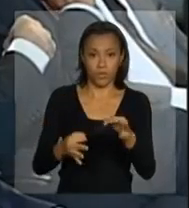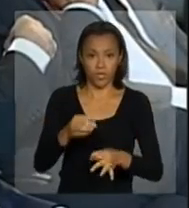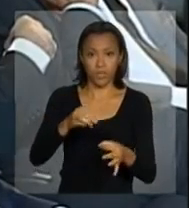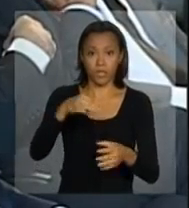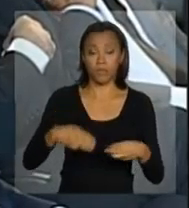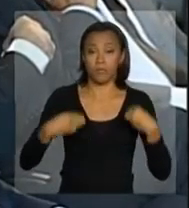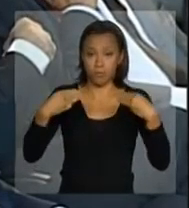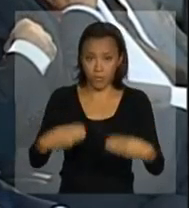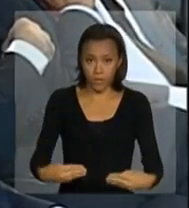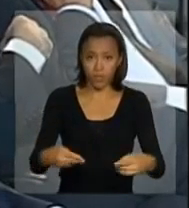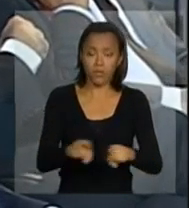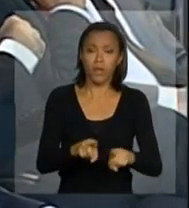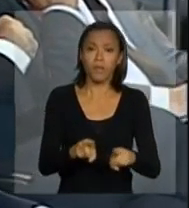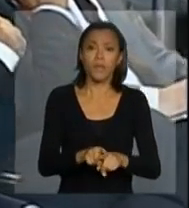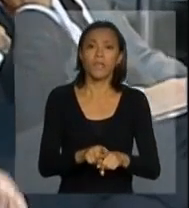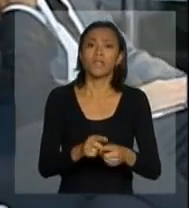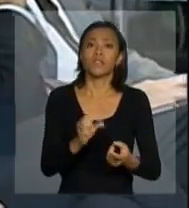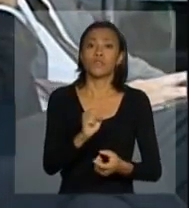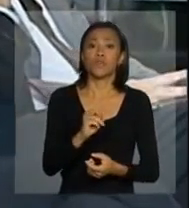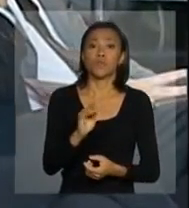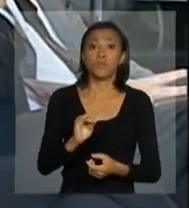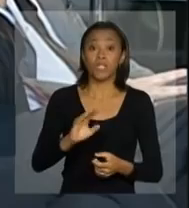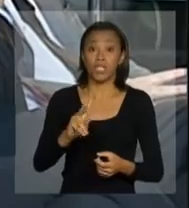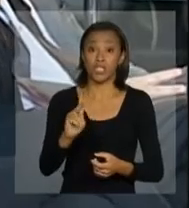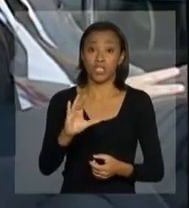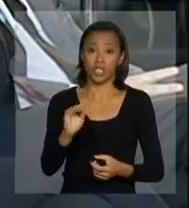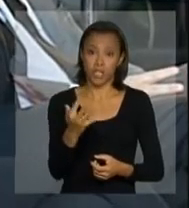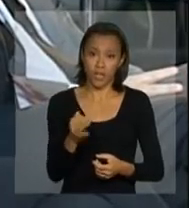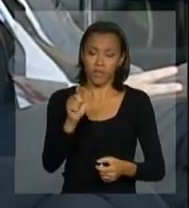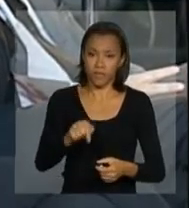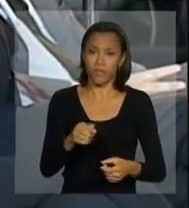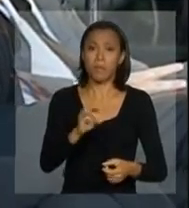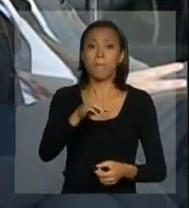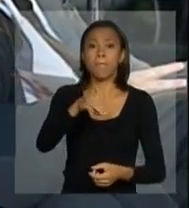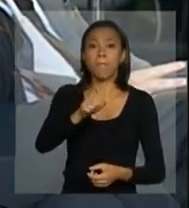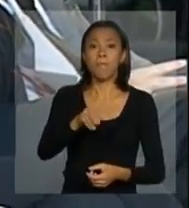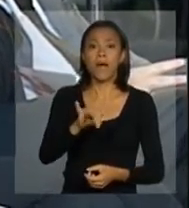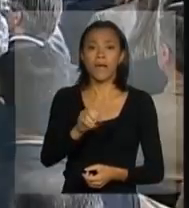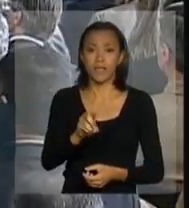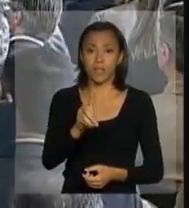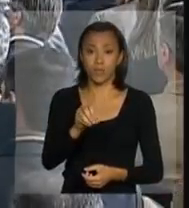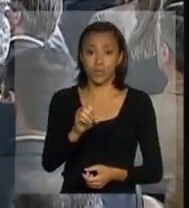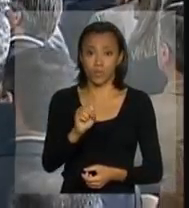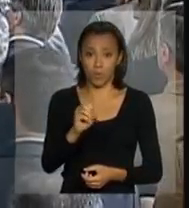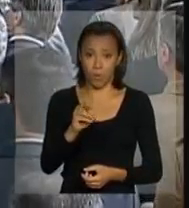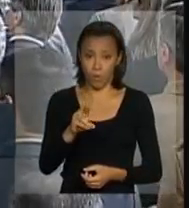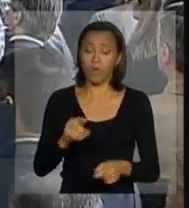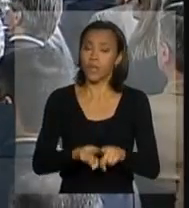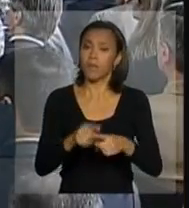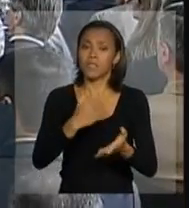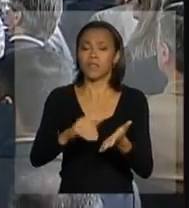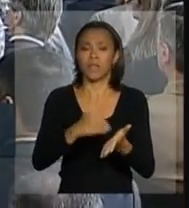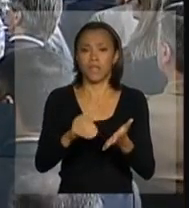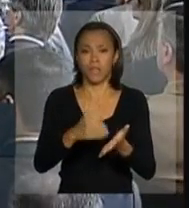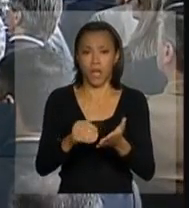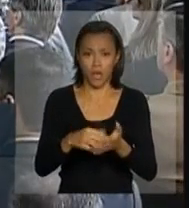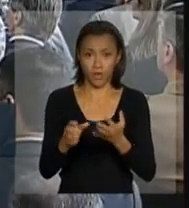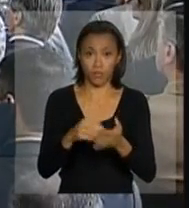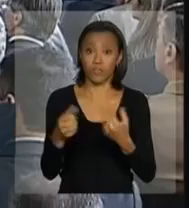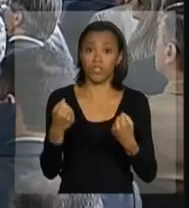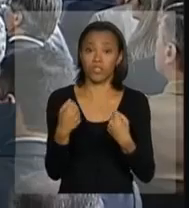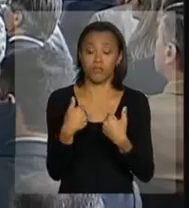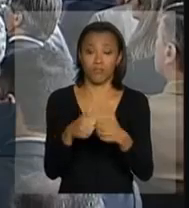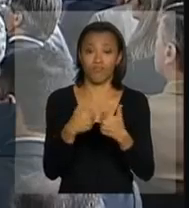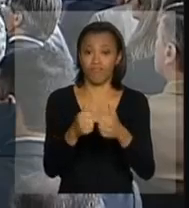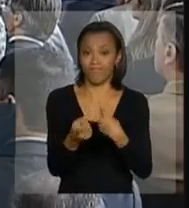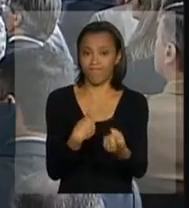Também da subchefe adjunta da Casa Civil, senhora Maria do Socorro Mendes Gomes e do secretário de Estado de Transportes do Rio de Janeiro,